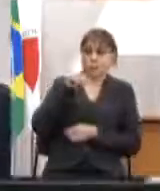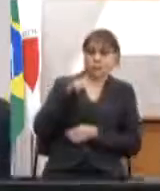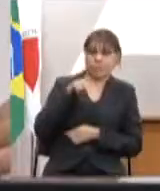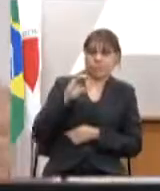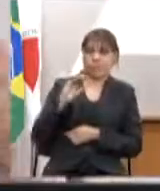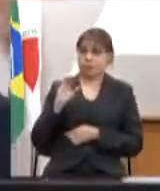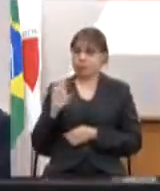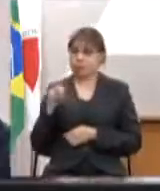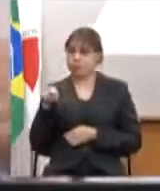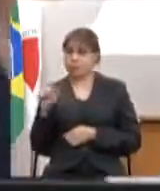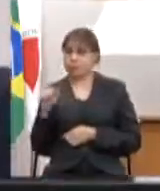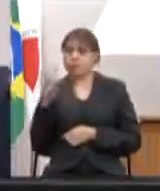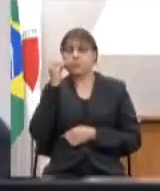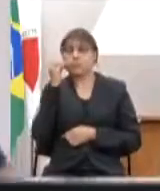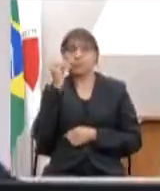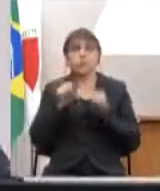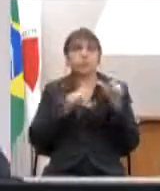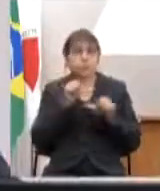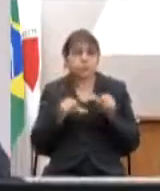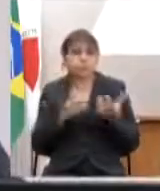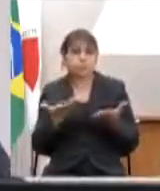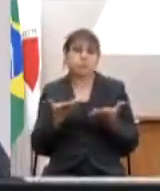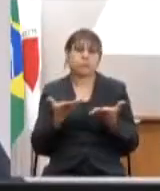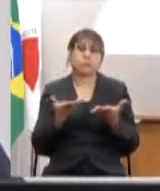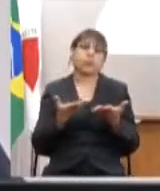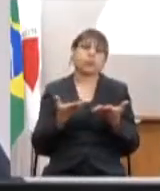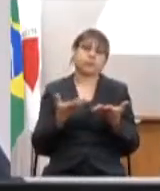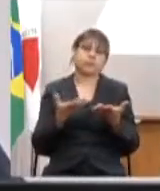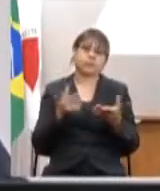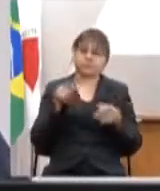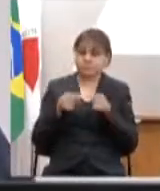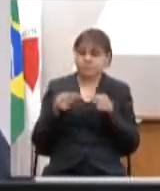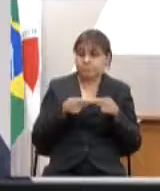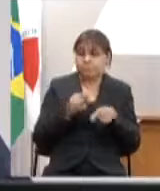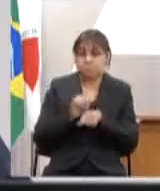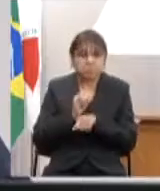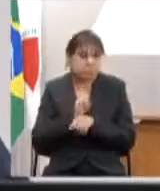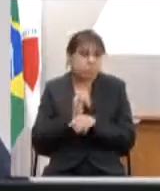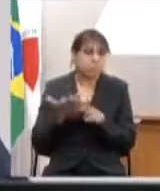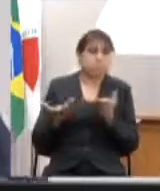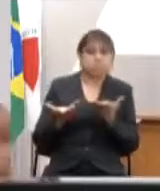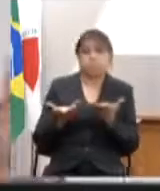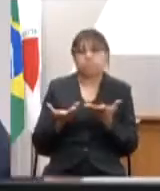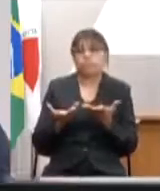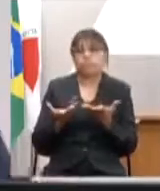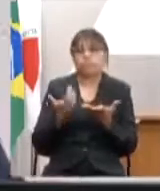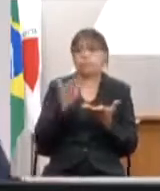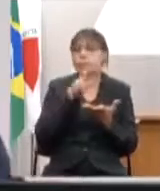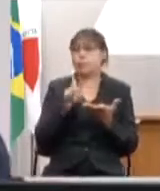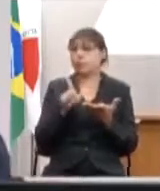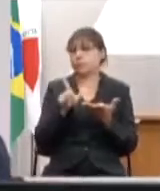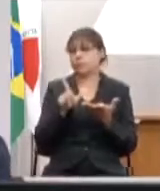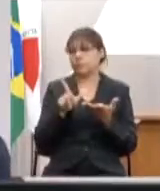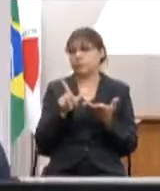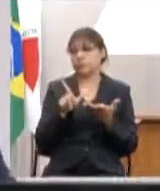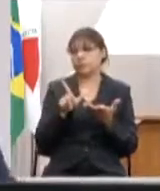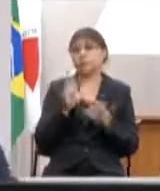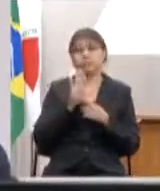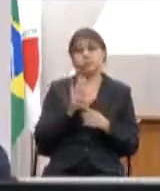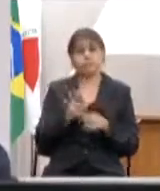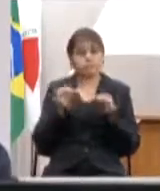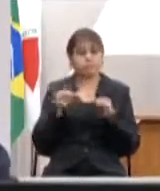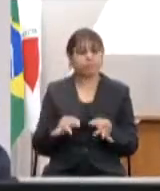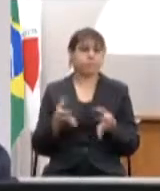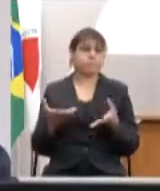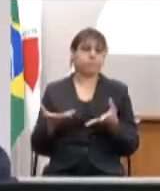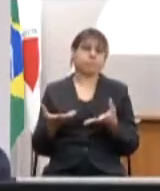a metodologia para dar a mão verdadeiramente